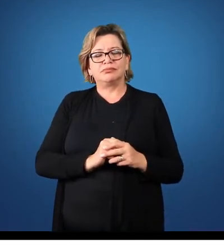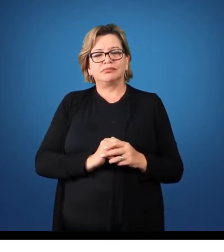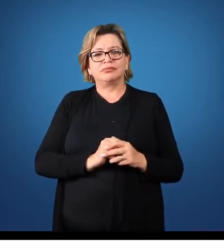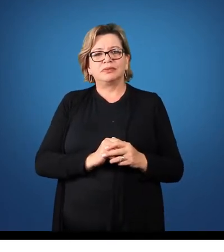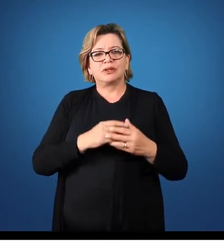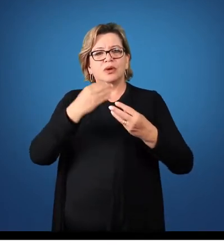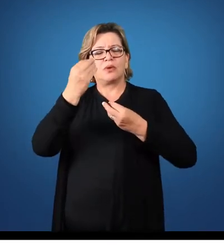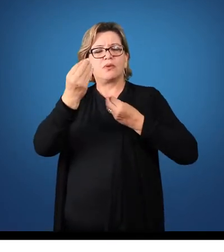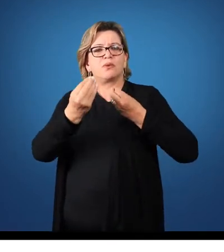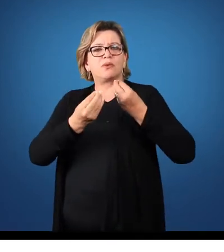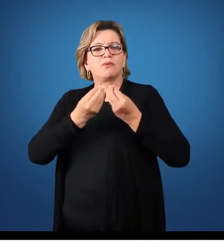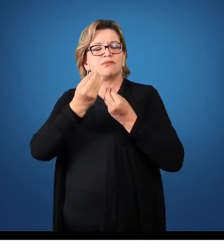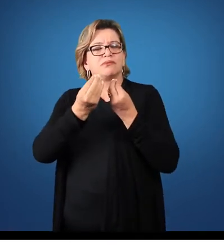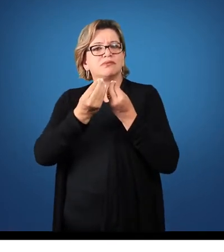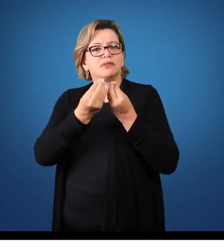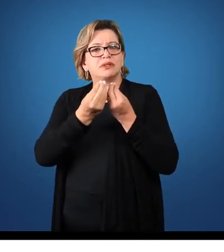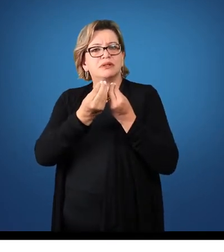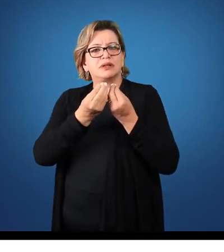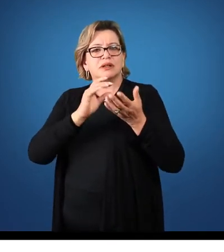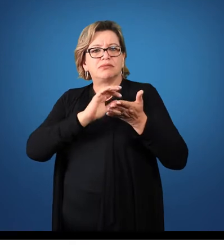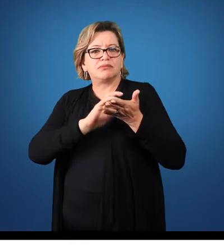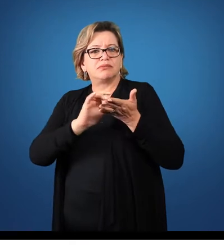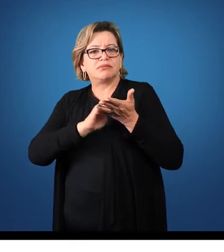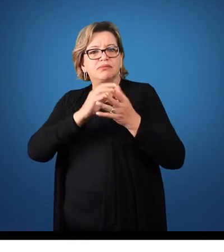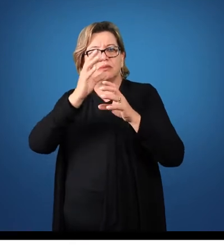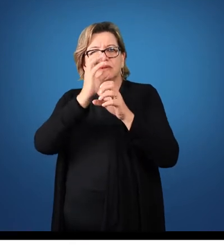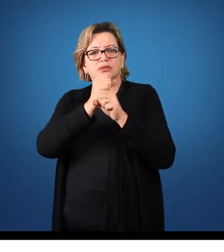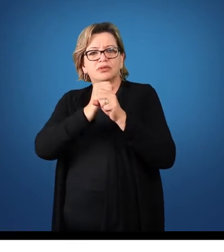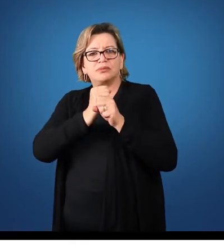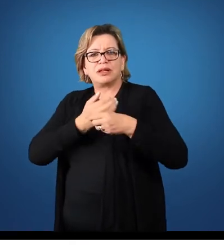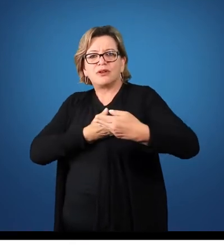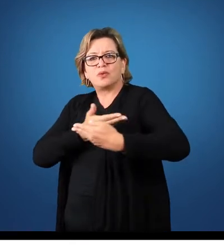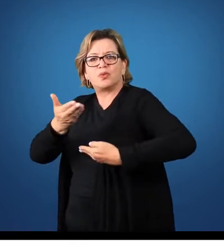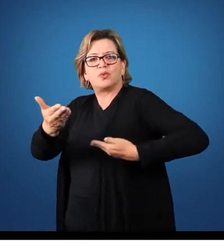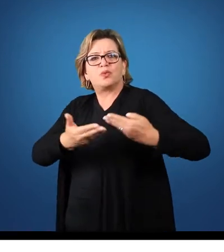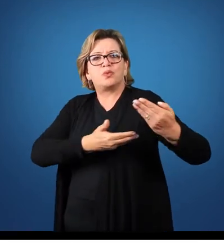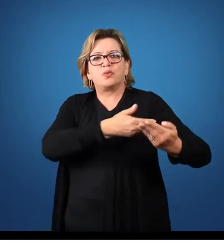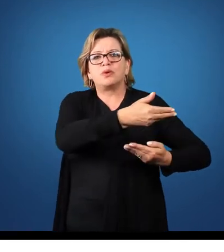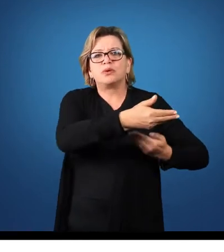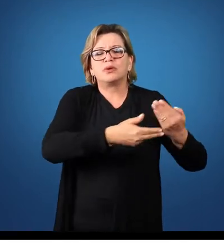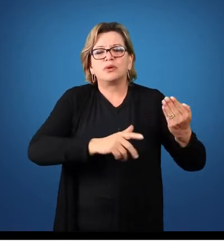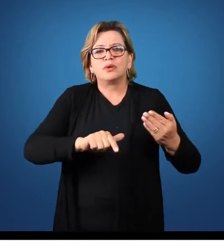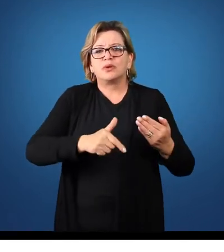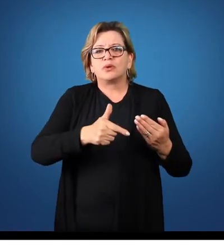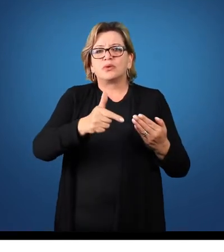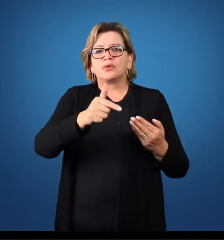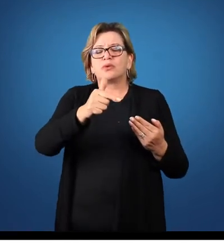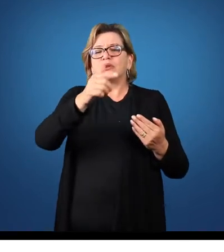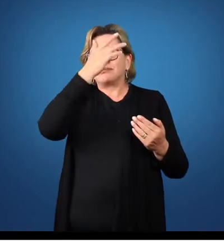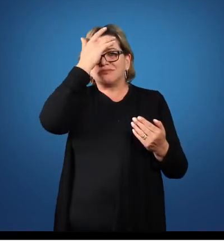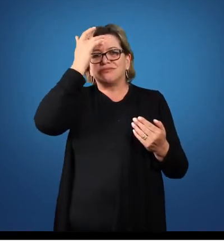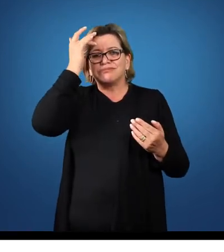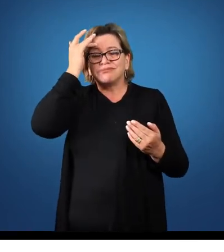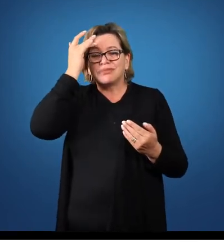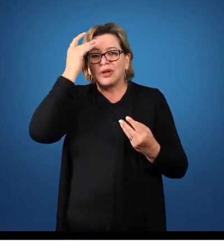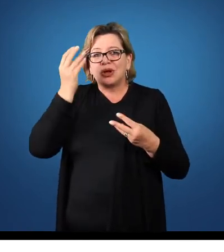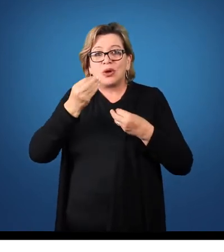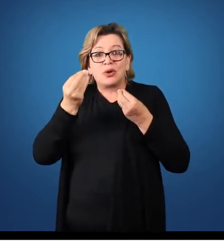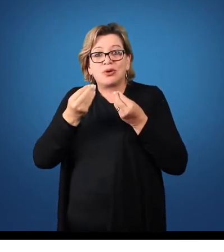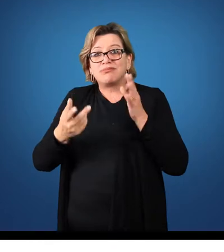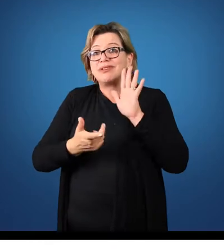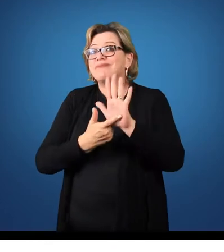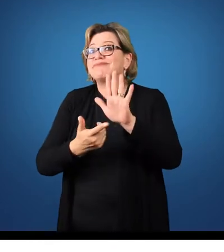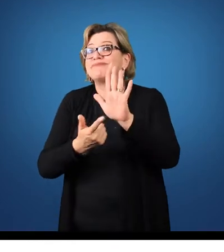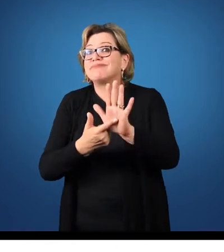Como que a contabilidade se comunica com esses usuários? Como é que ela